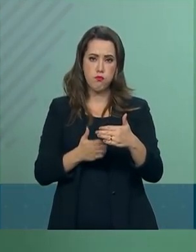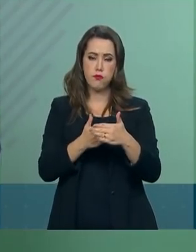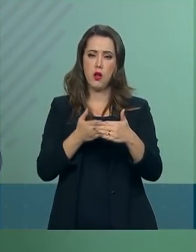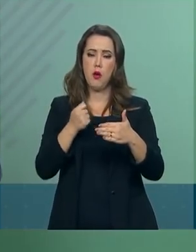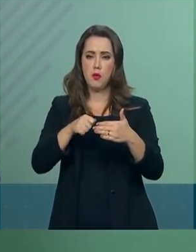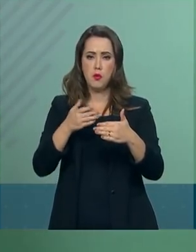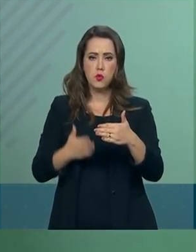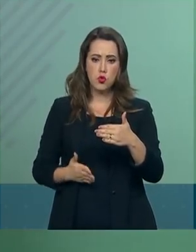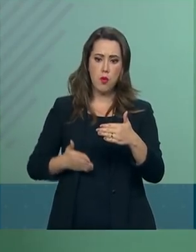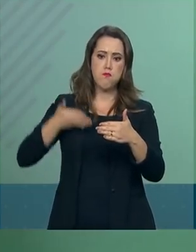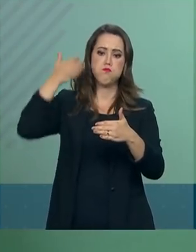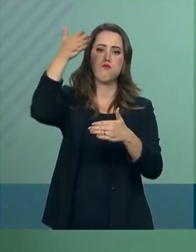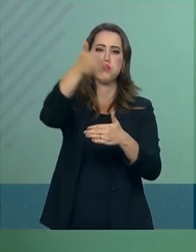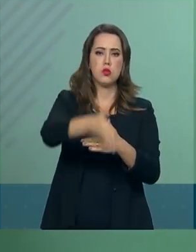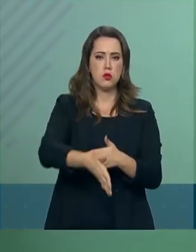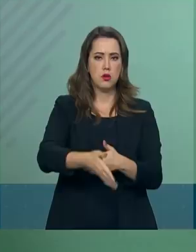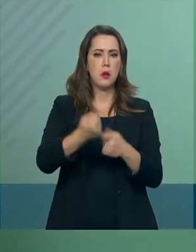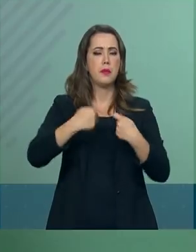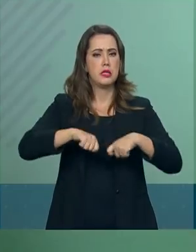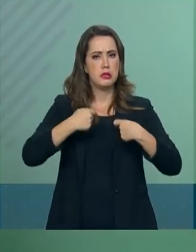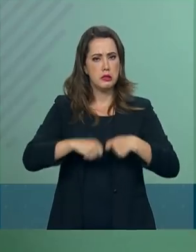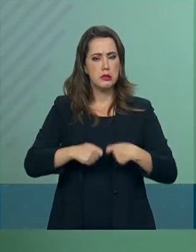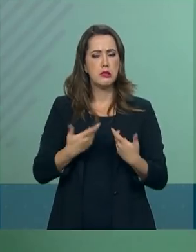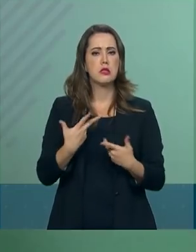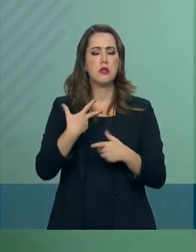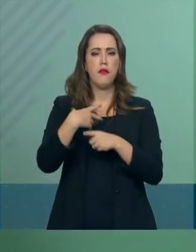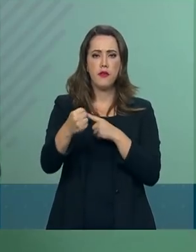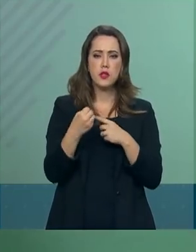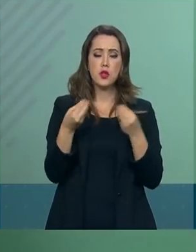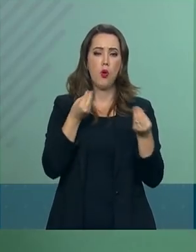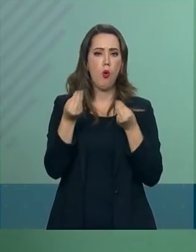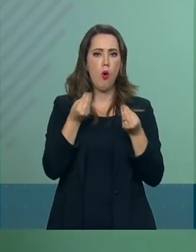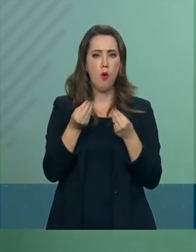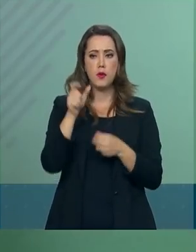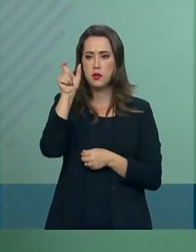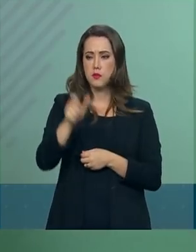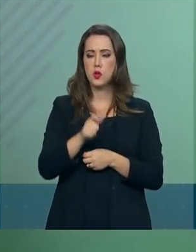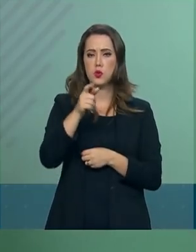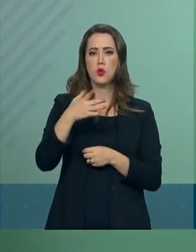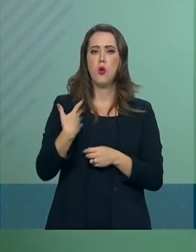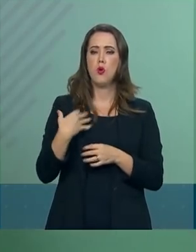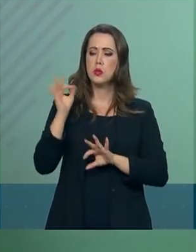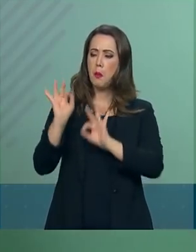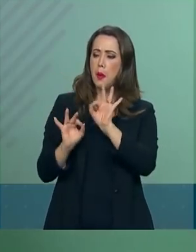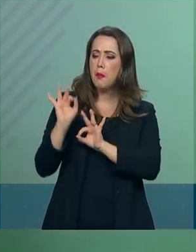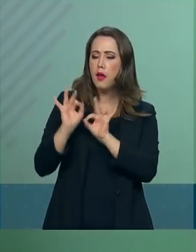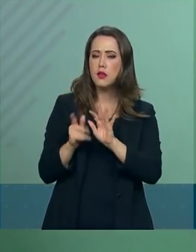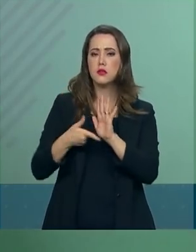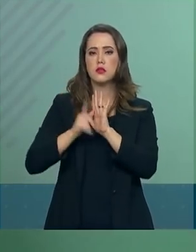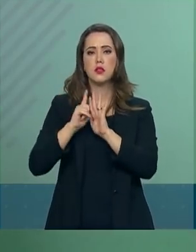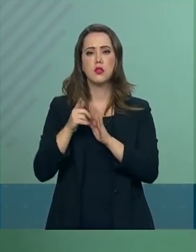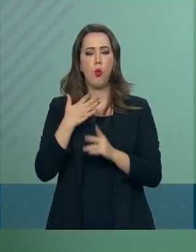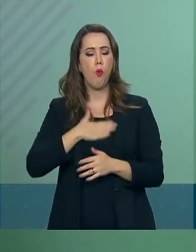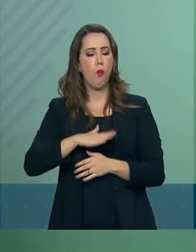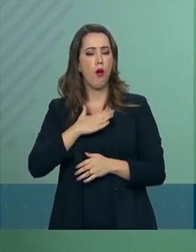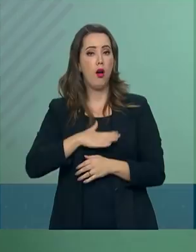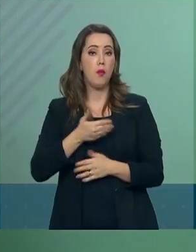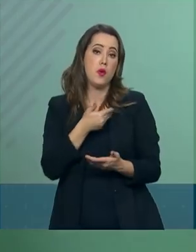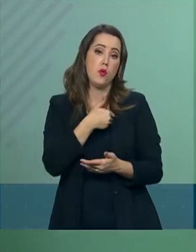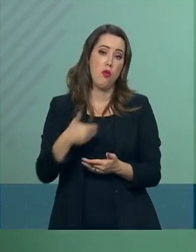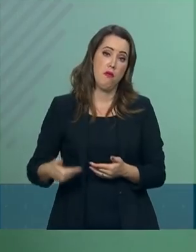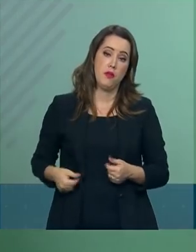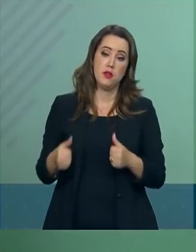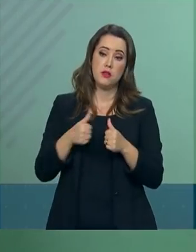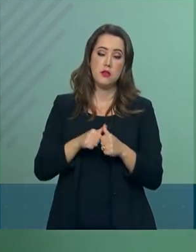alto, então, que é preciso ter muita impulsão para vencê-lo. Então, só aqueles que estão preparados o fazem com tranquilidade, o governo se